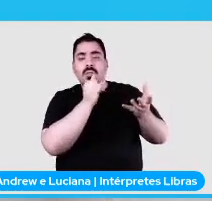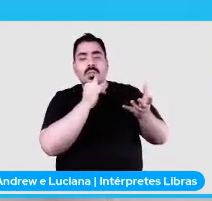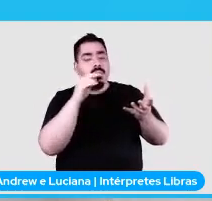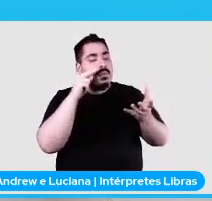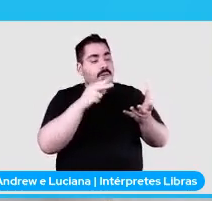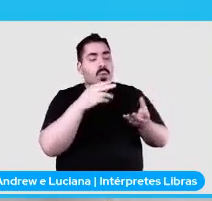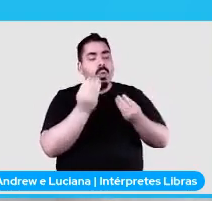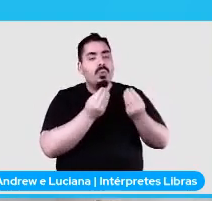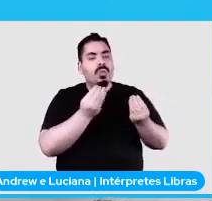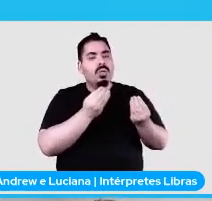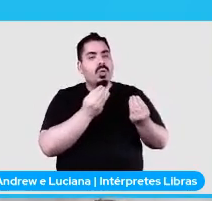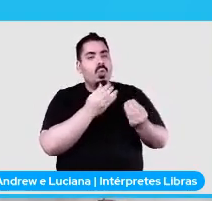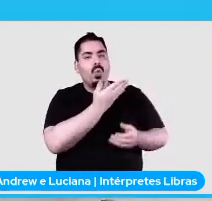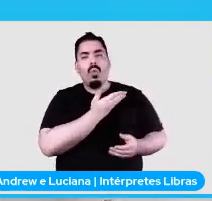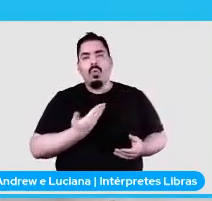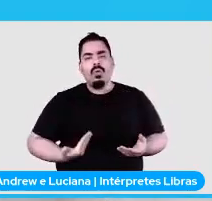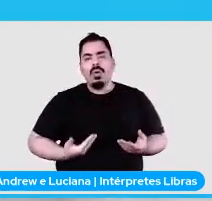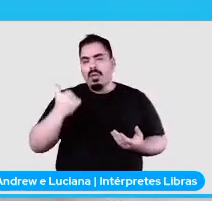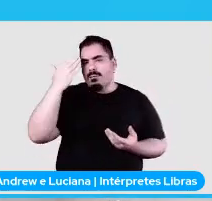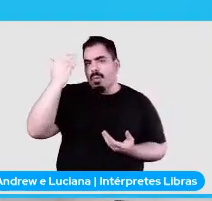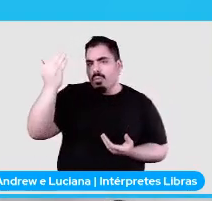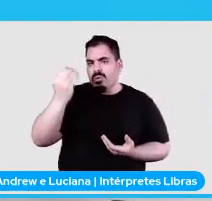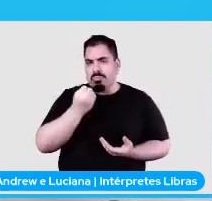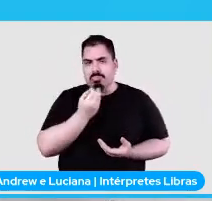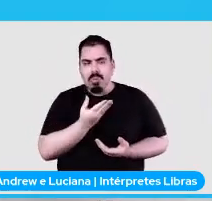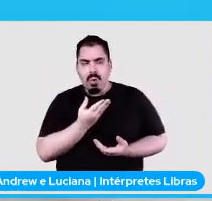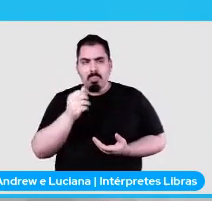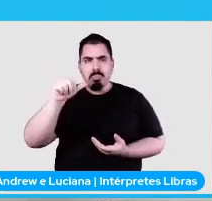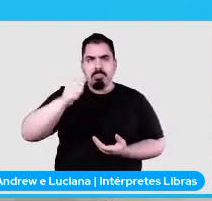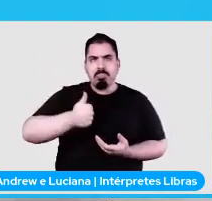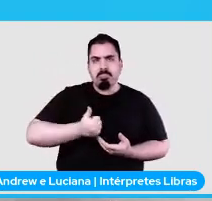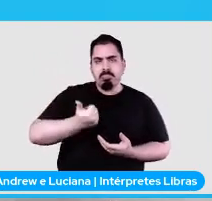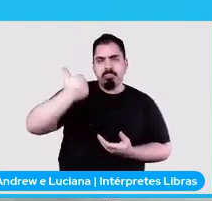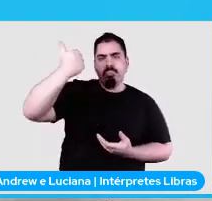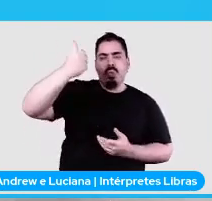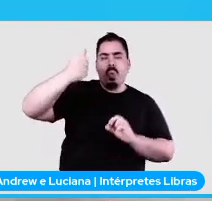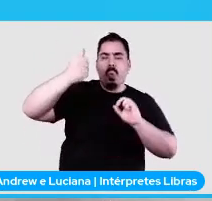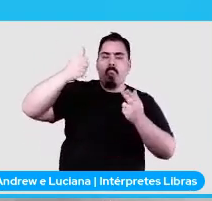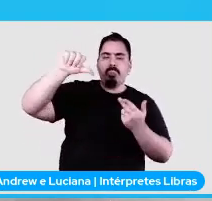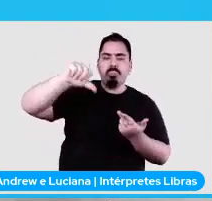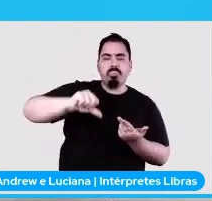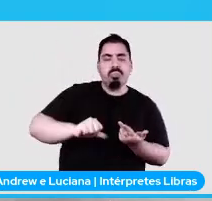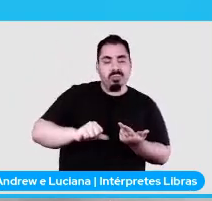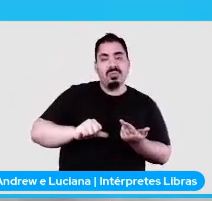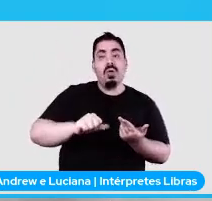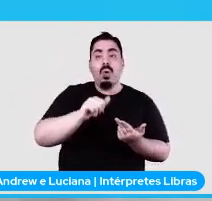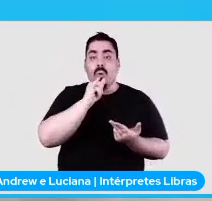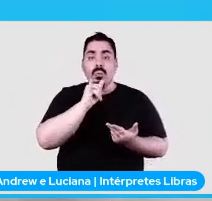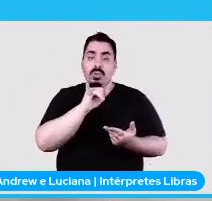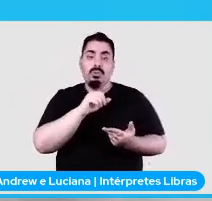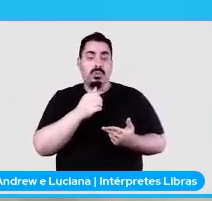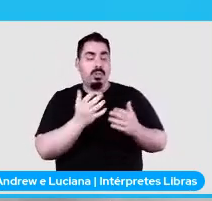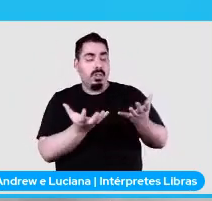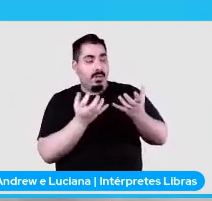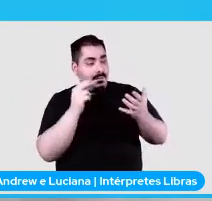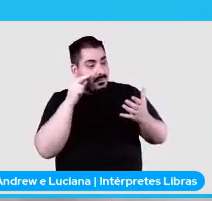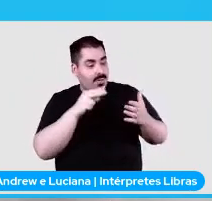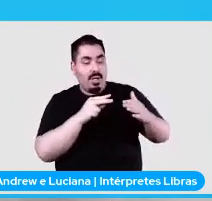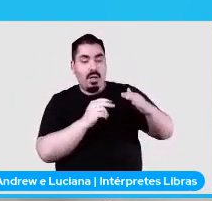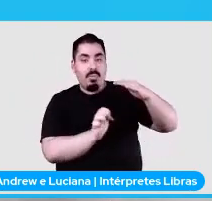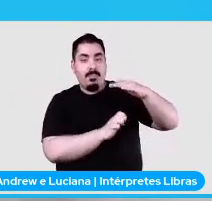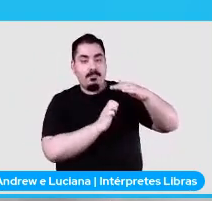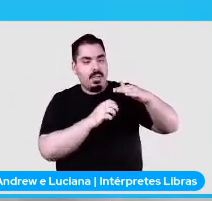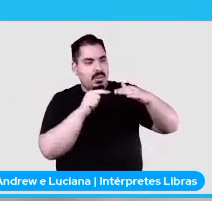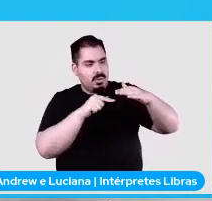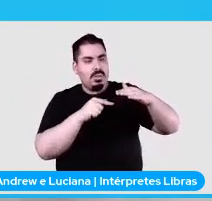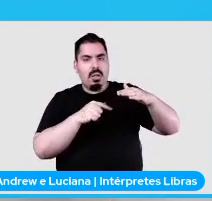né? Ou de alguma ação, de alguma empresa, ou medir até com base na notícia e um dia os tweets de um dia sobre